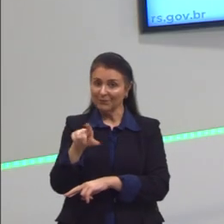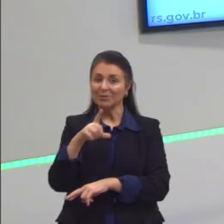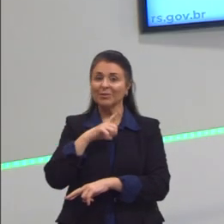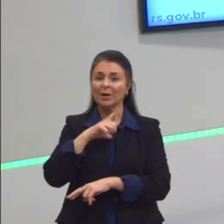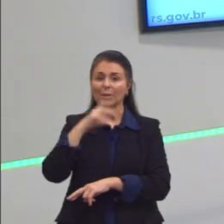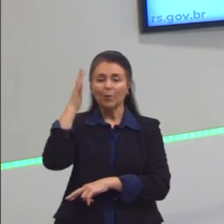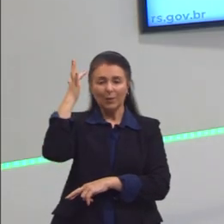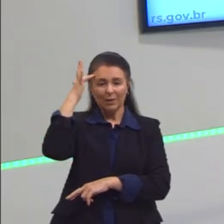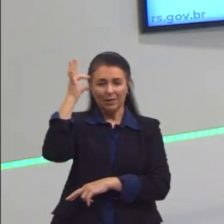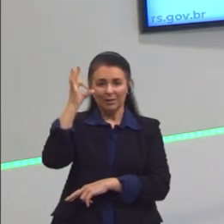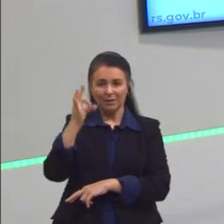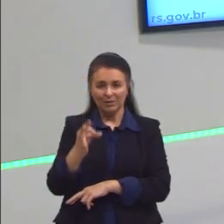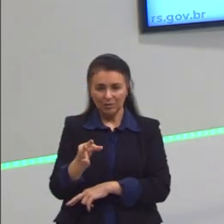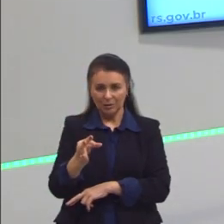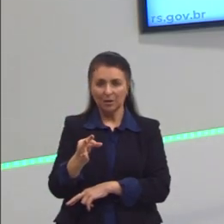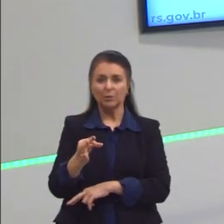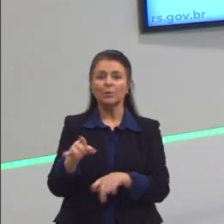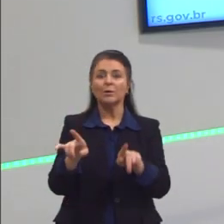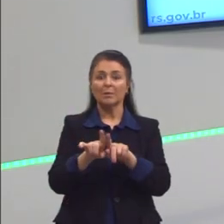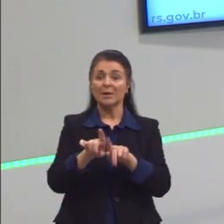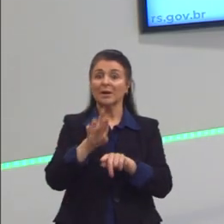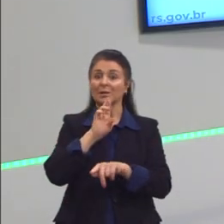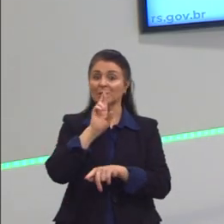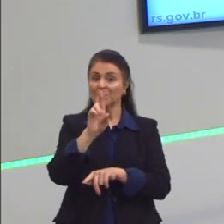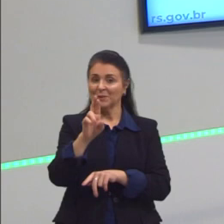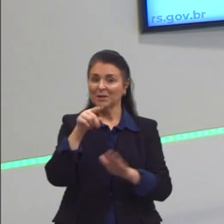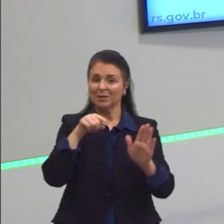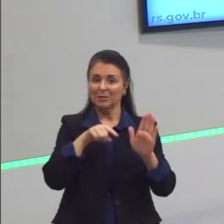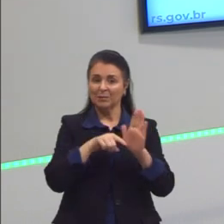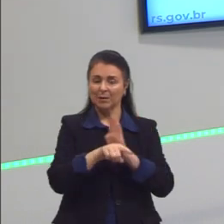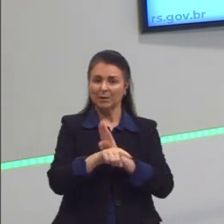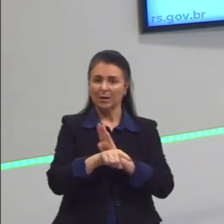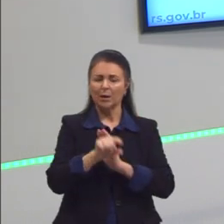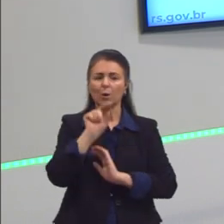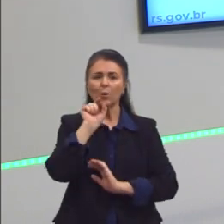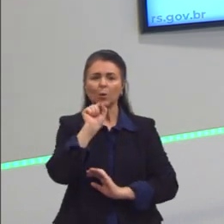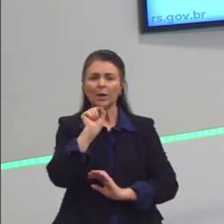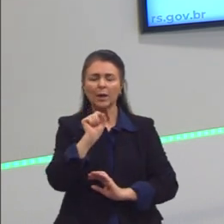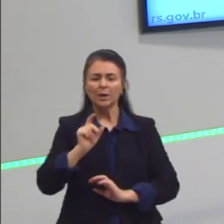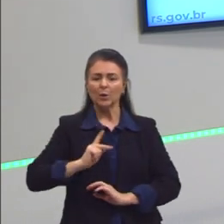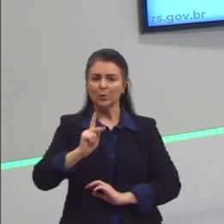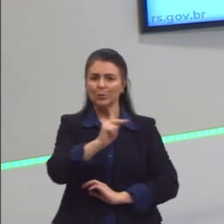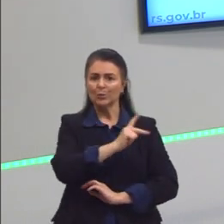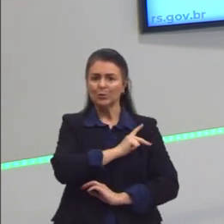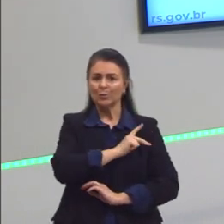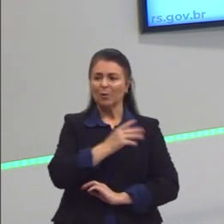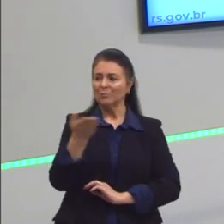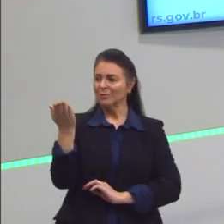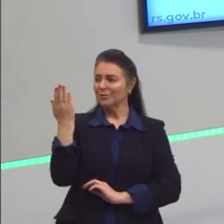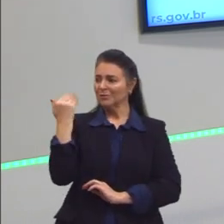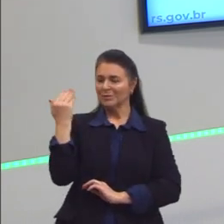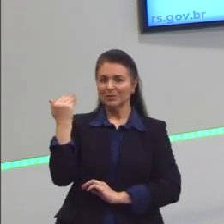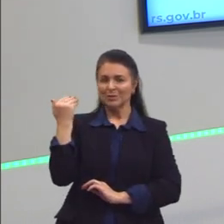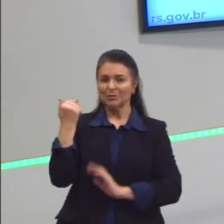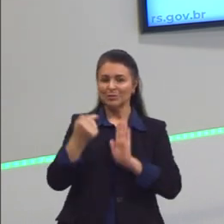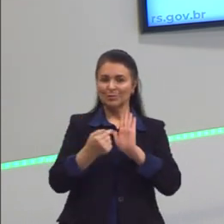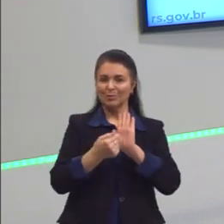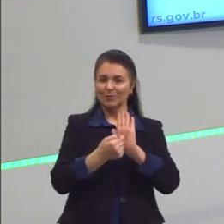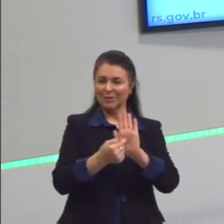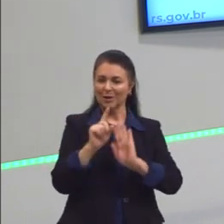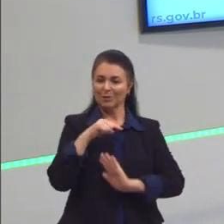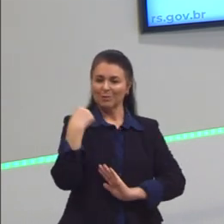compreendido e também tentado responder a nossa questão, o que que os antigos deixaram sobre da ética que nos vale até hoje,